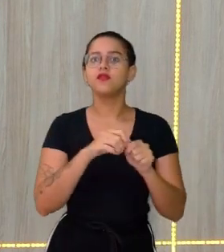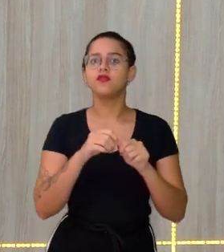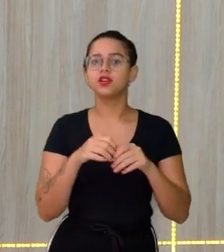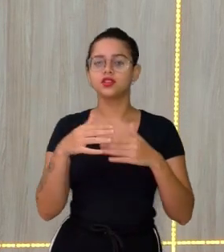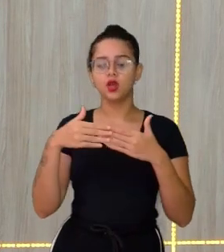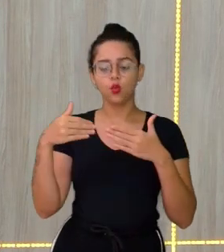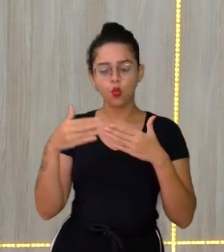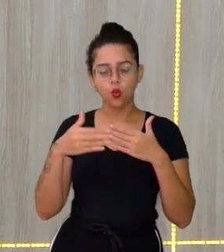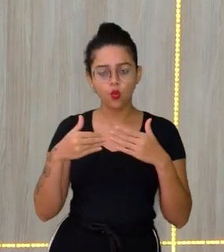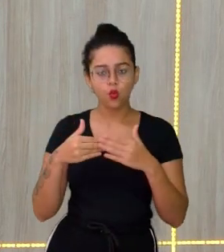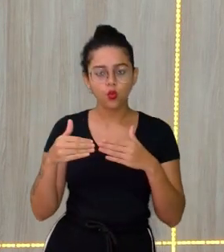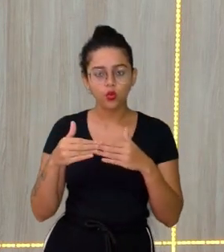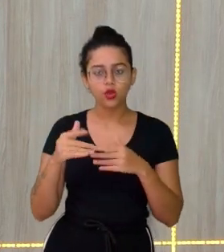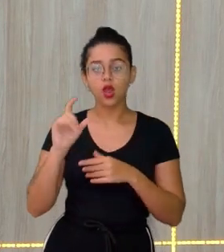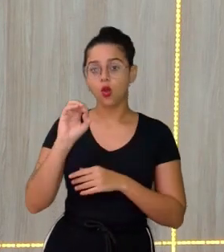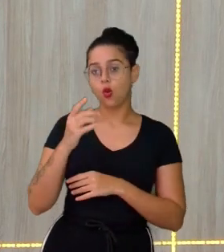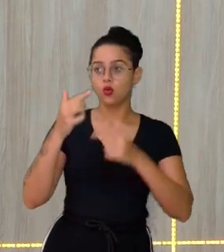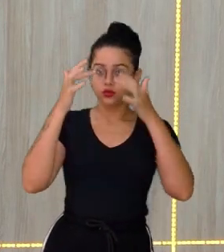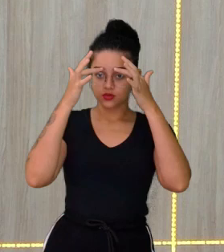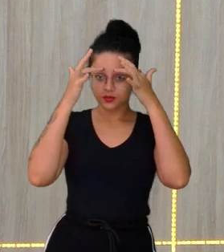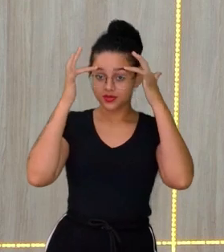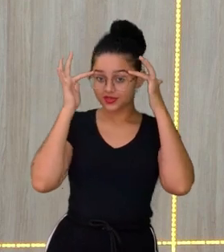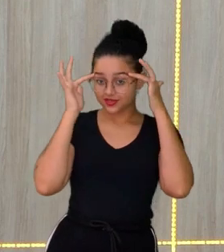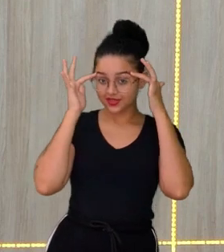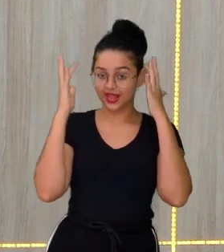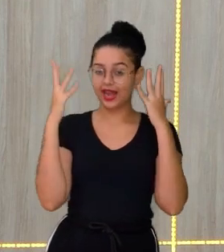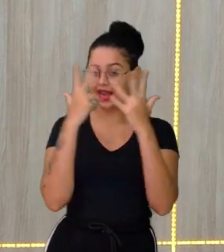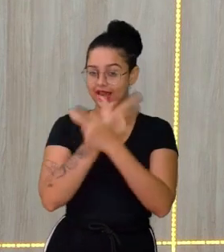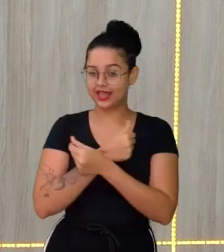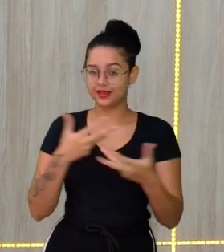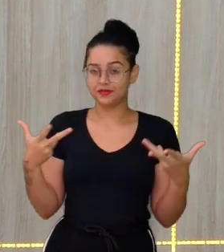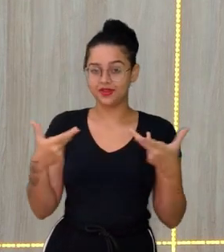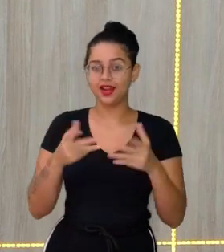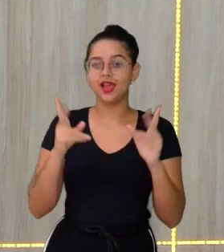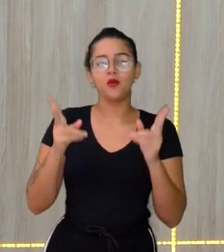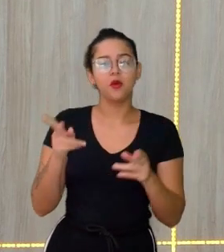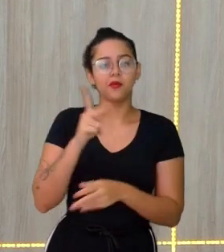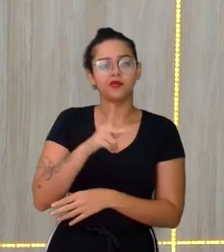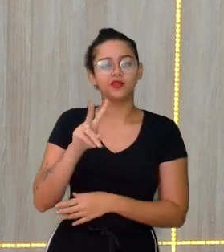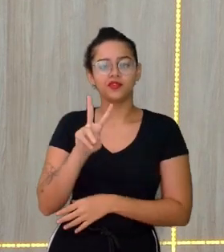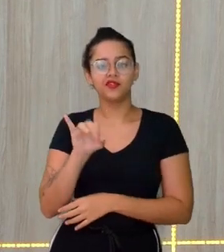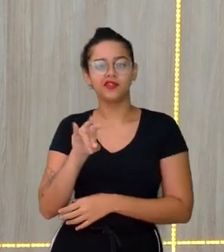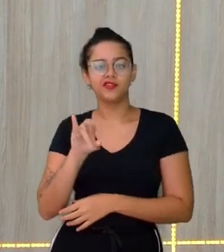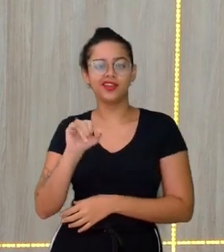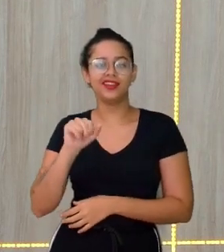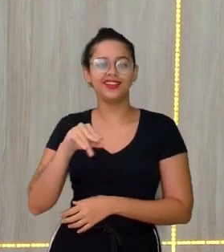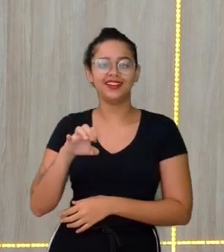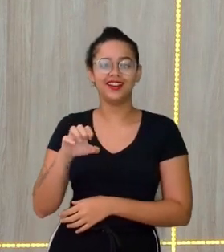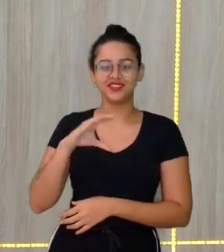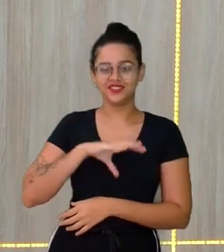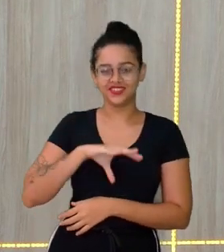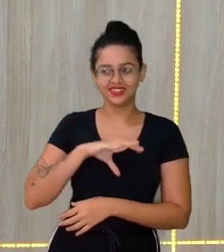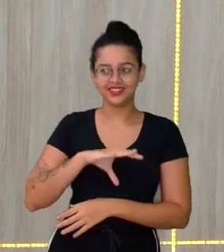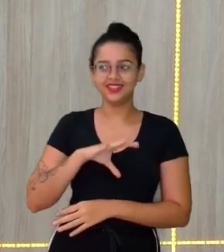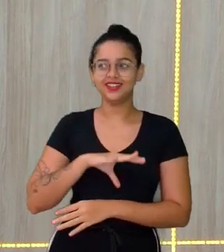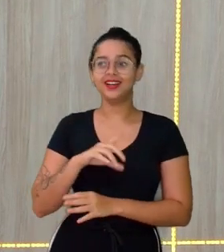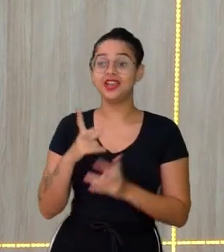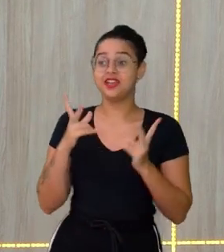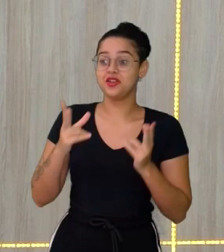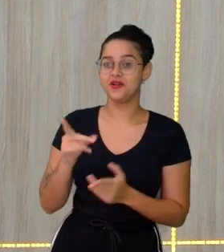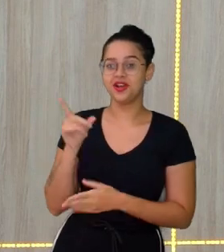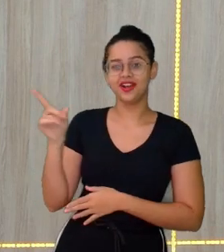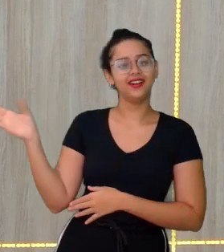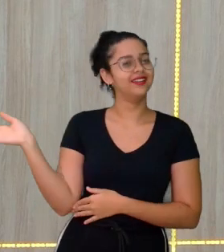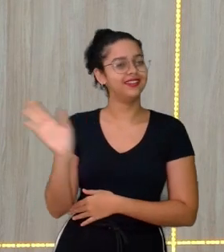Fazer as sobrancelhas Fica linda Maravilhosa Foi até a professora Viviana de português A gente não vai ficar Igual a